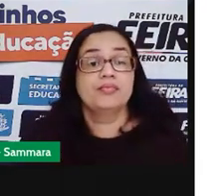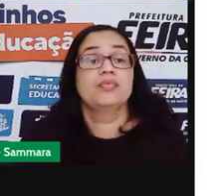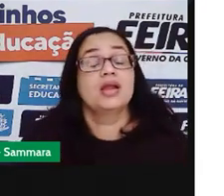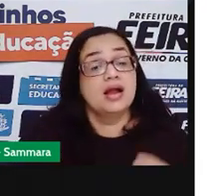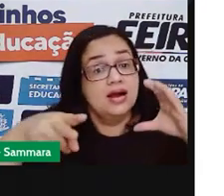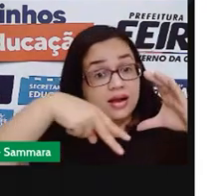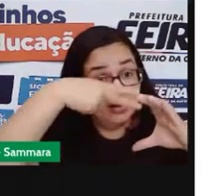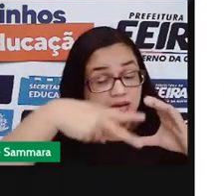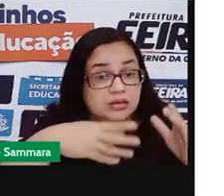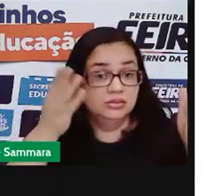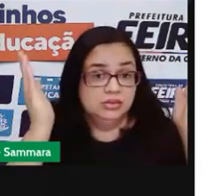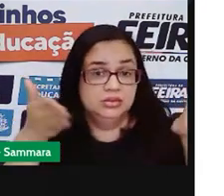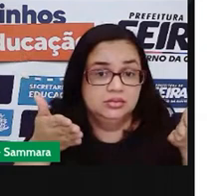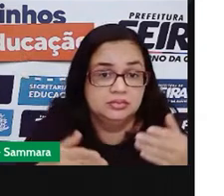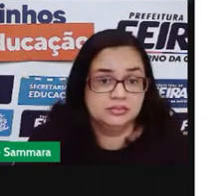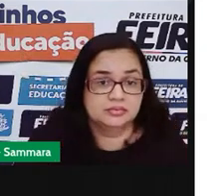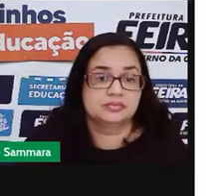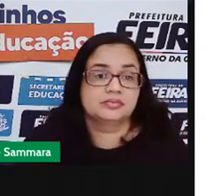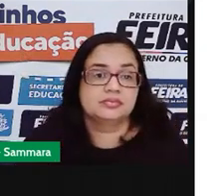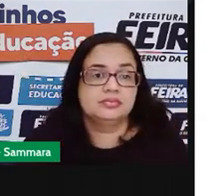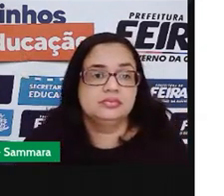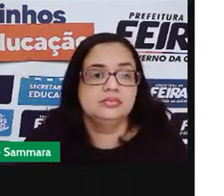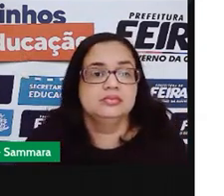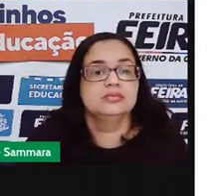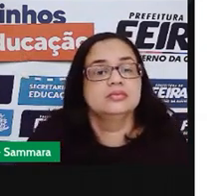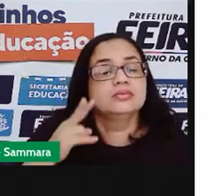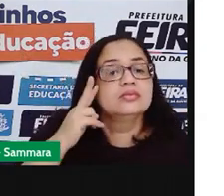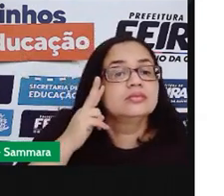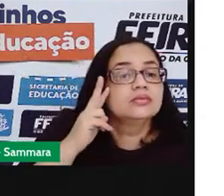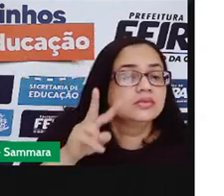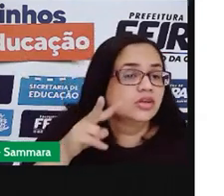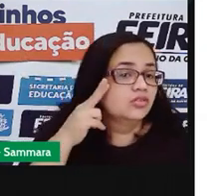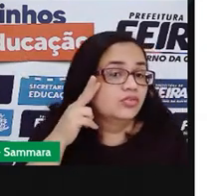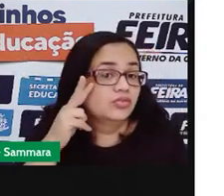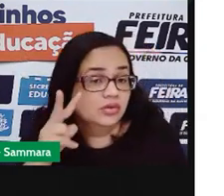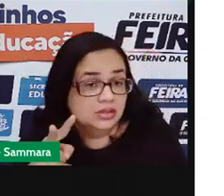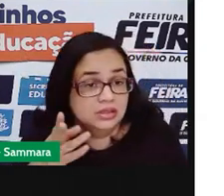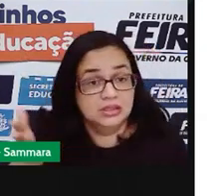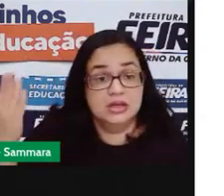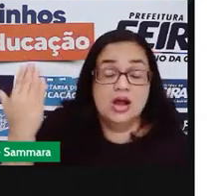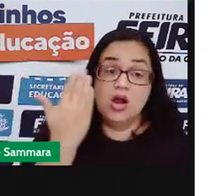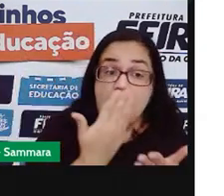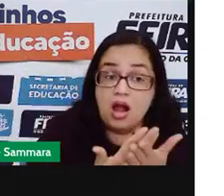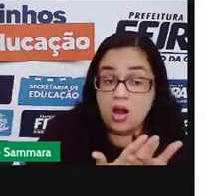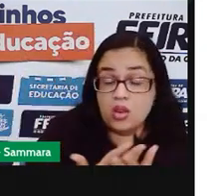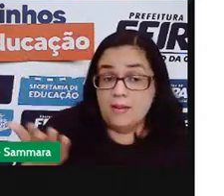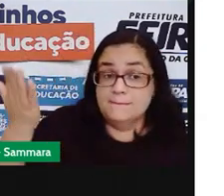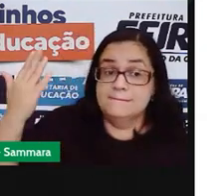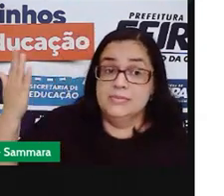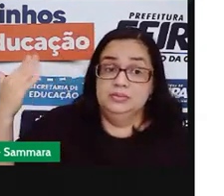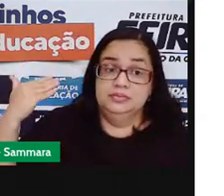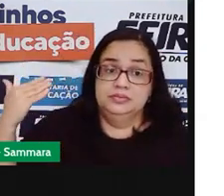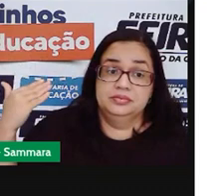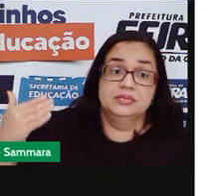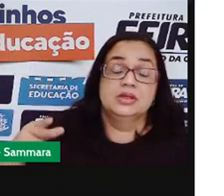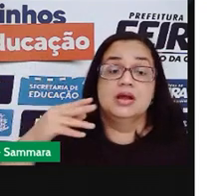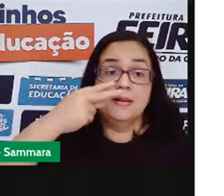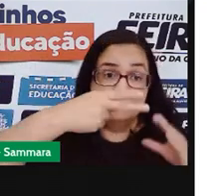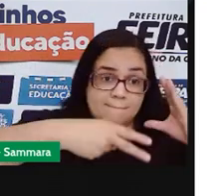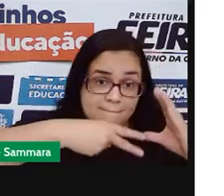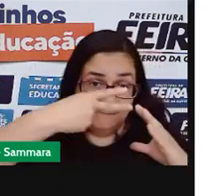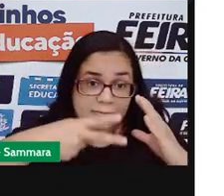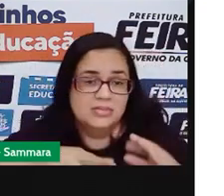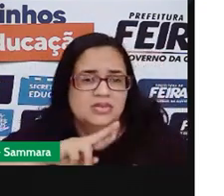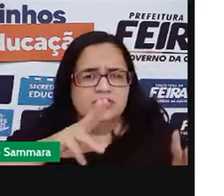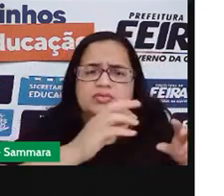Câmara hoje. Como você viu desde a última aula, a Câmara, por